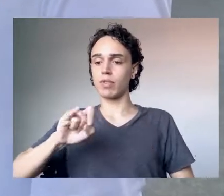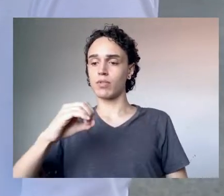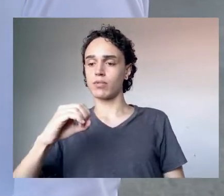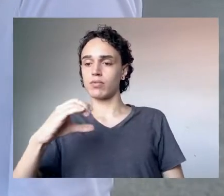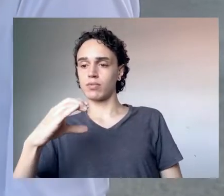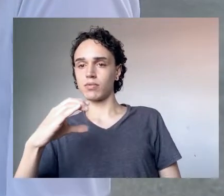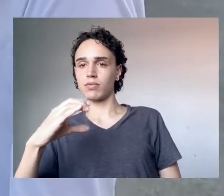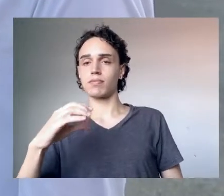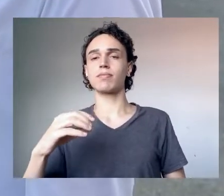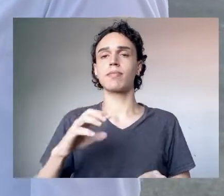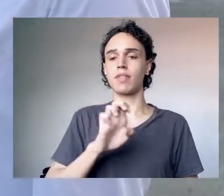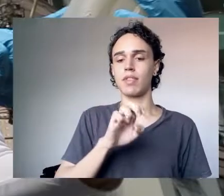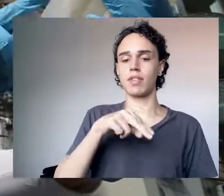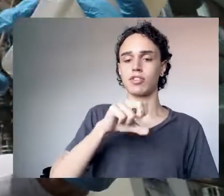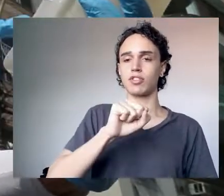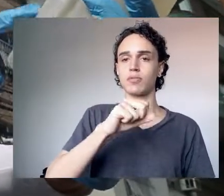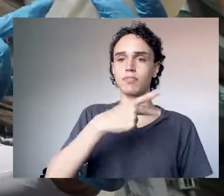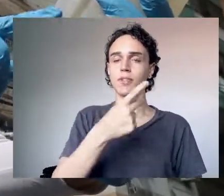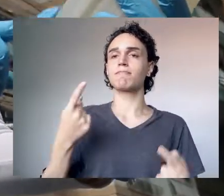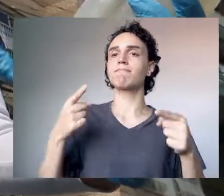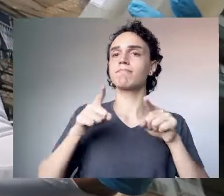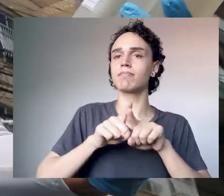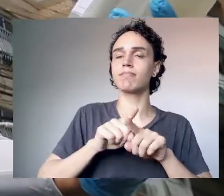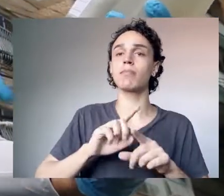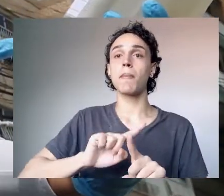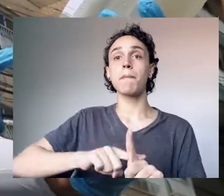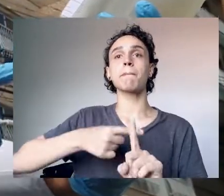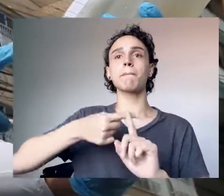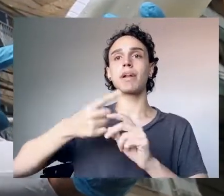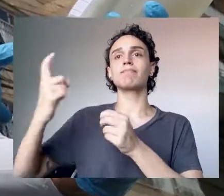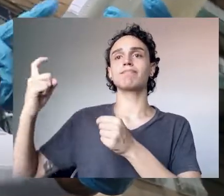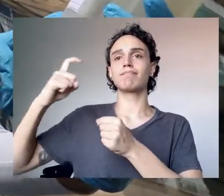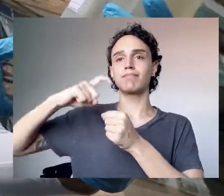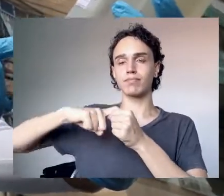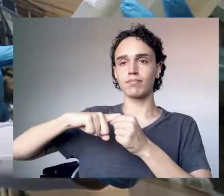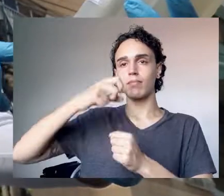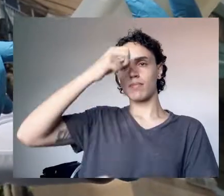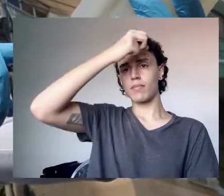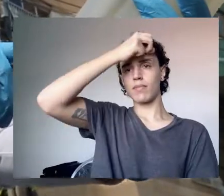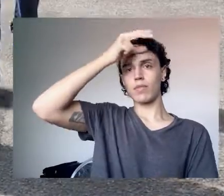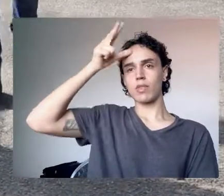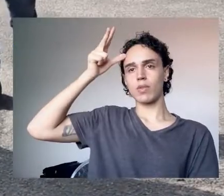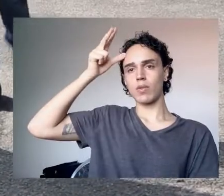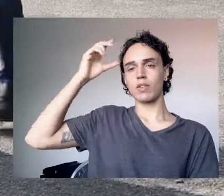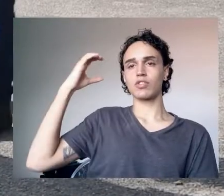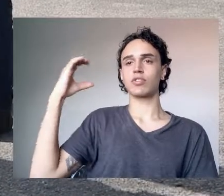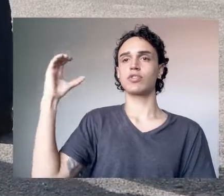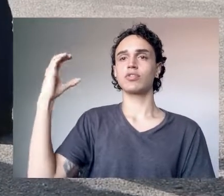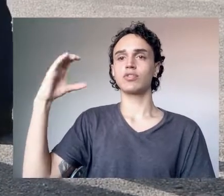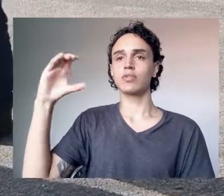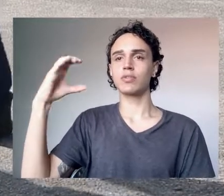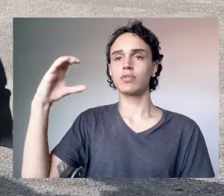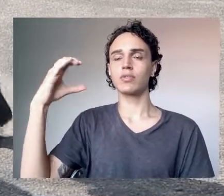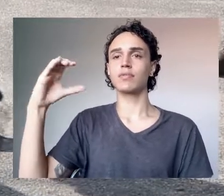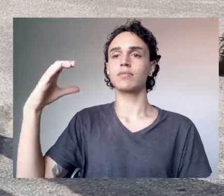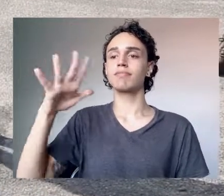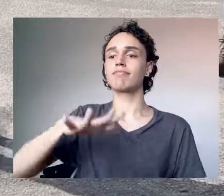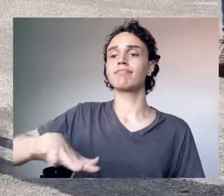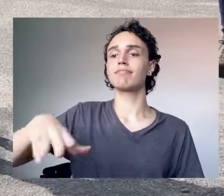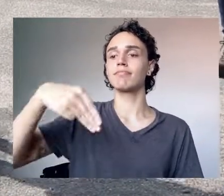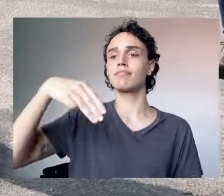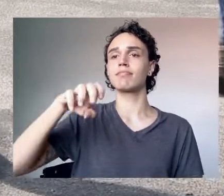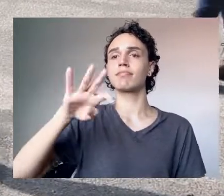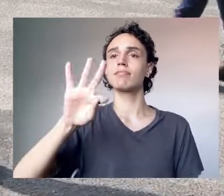Nacional de Saúde Pública Sérgio Arouca, a ENSP, em parceria com a Prefeitura de Niterói, na região metropolitana do Rio de